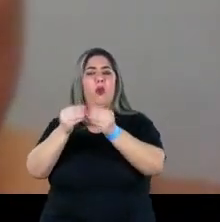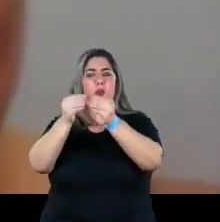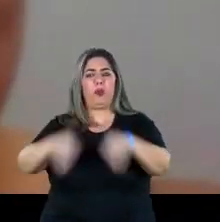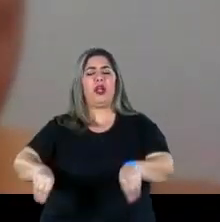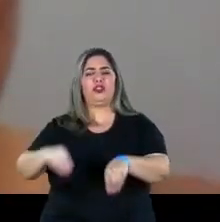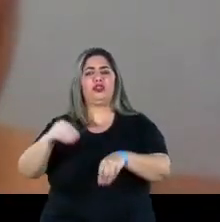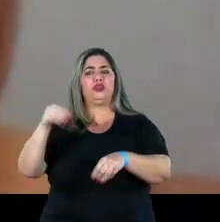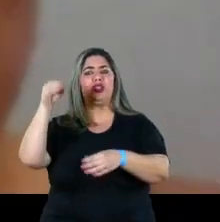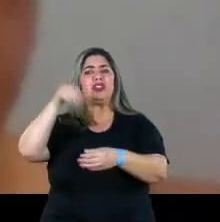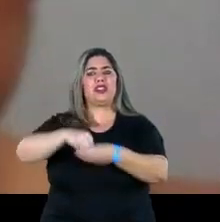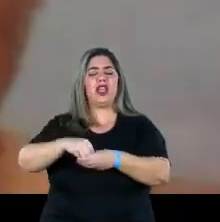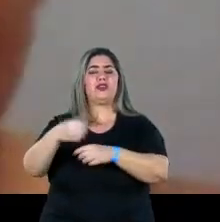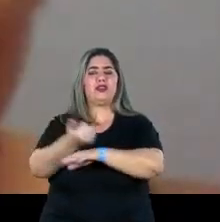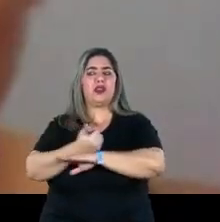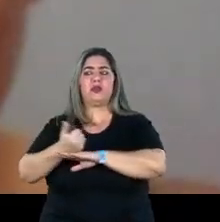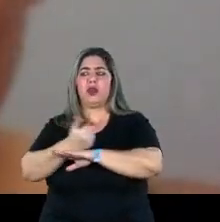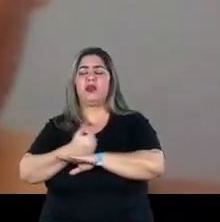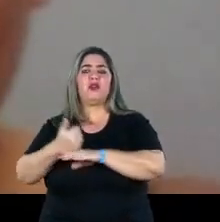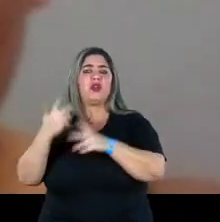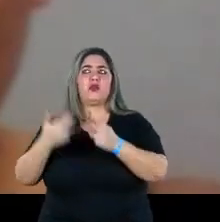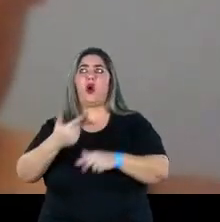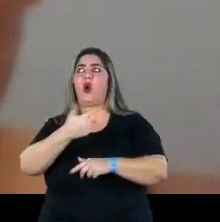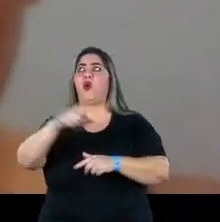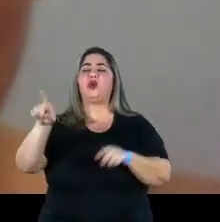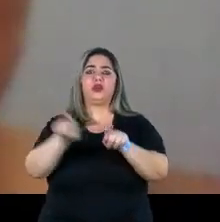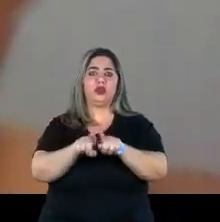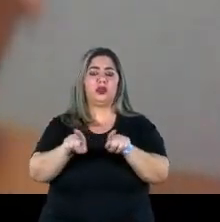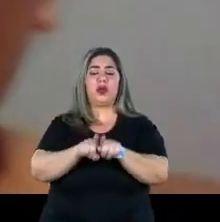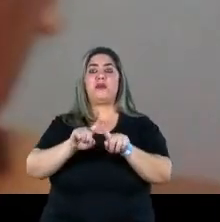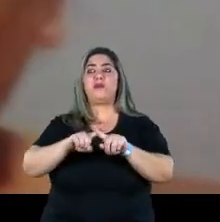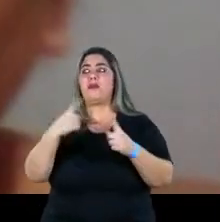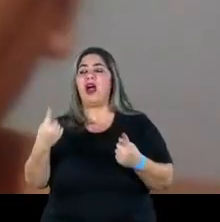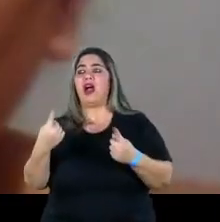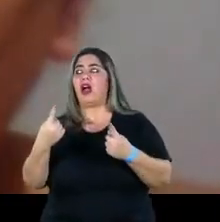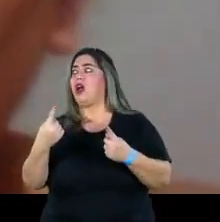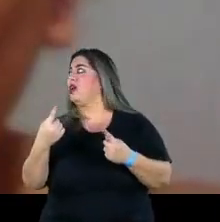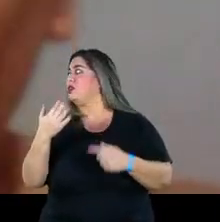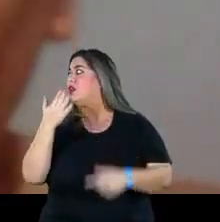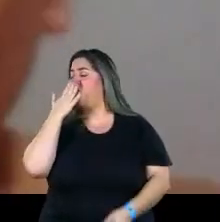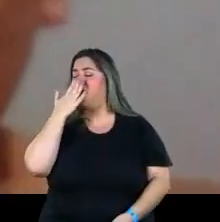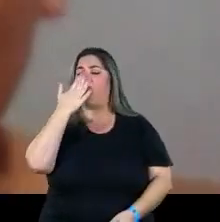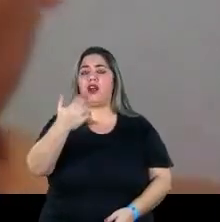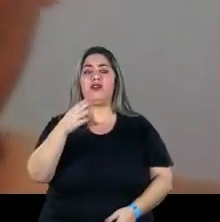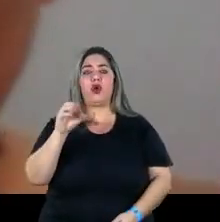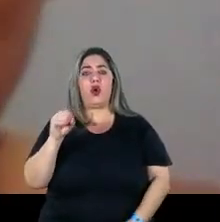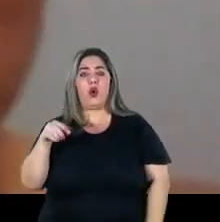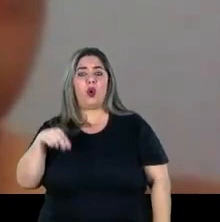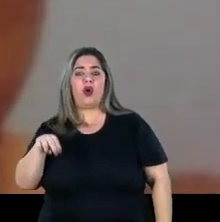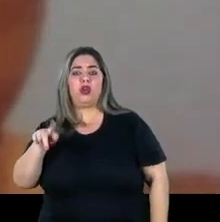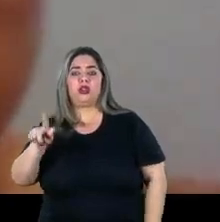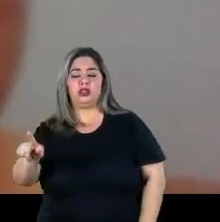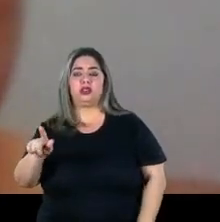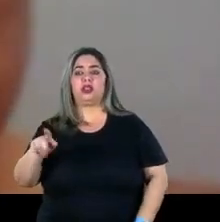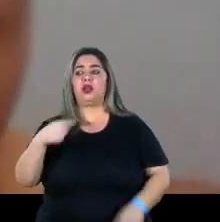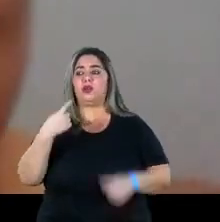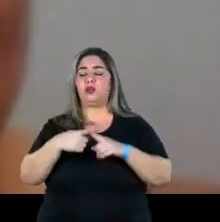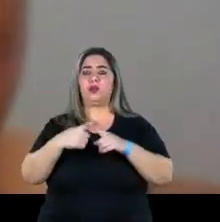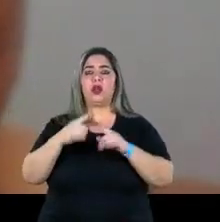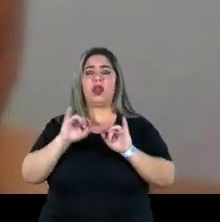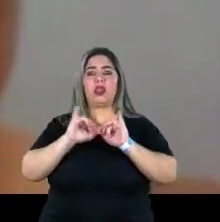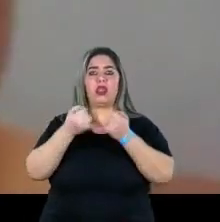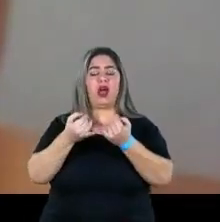nossa profissão, como tantas outras, outras, claro, mas por que que a gente não está à frente dessas ONGs em massa? Por que que a gente não está nas